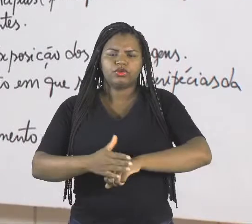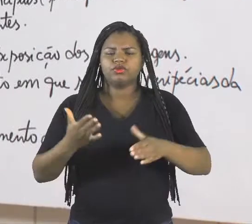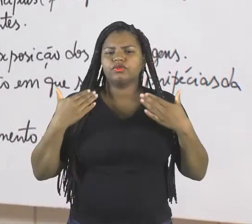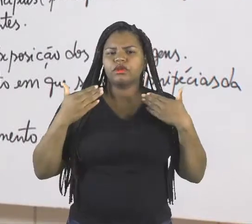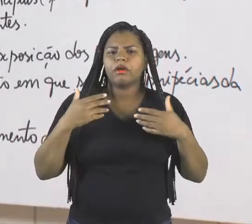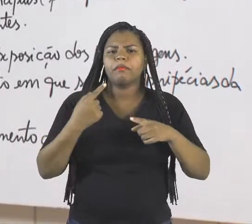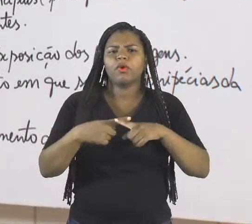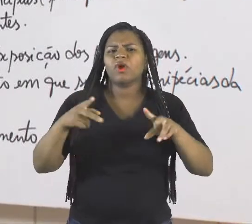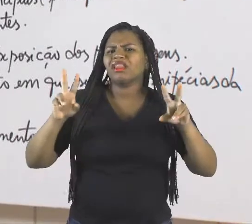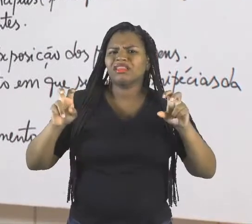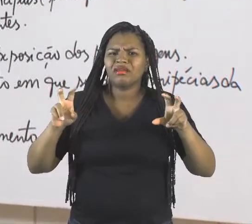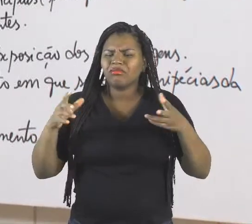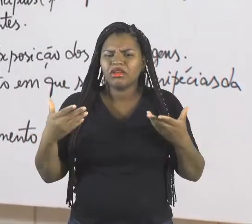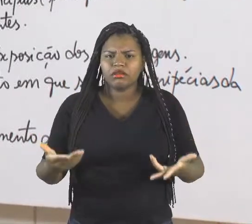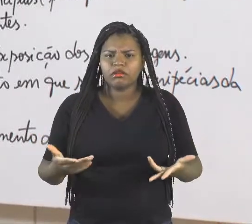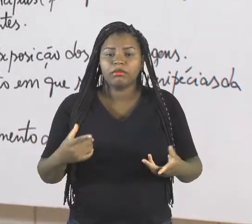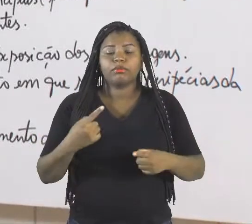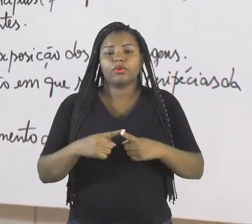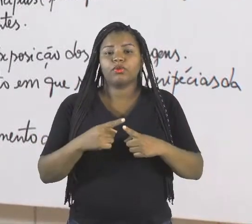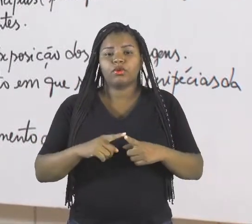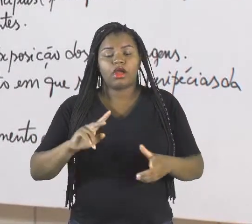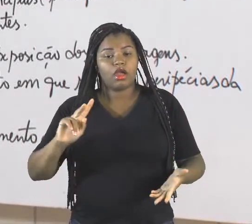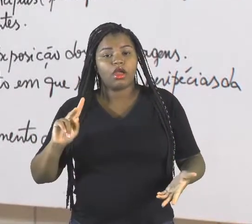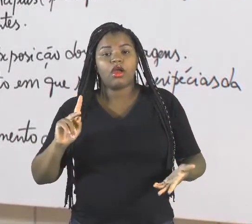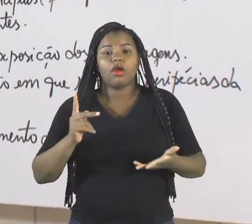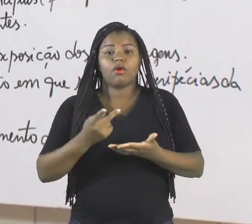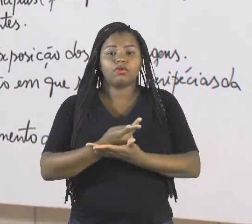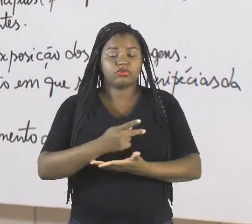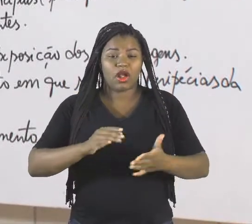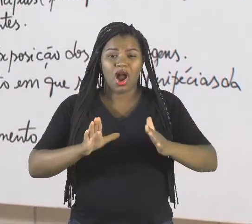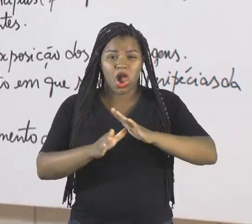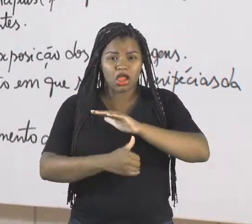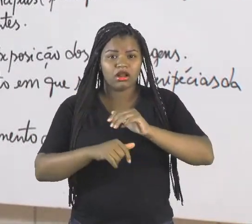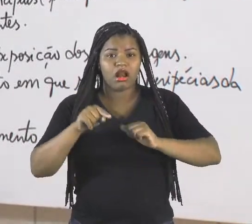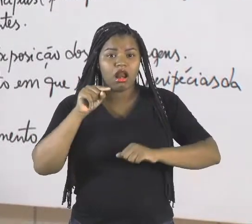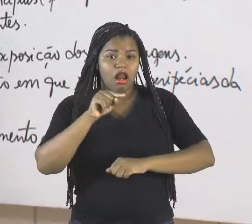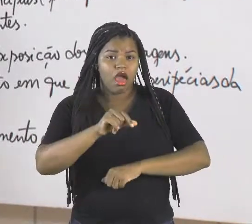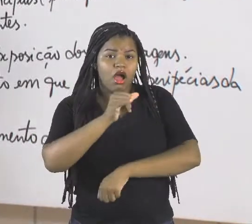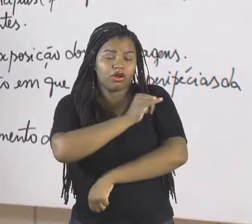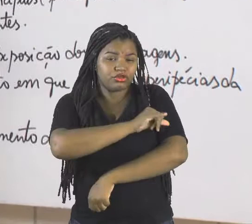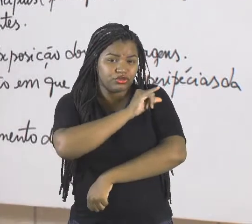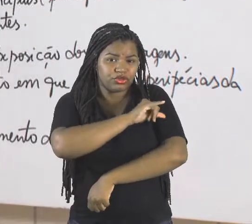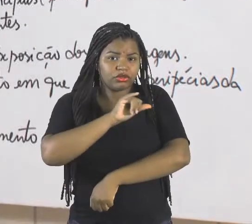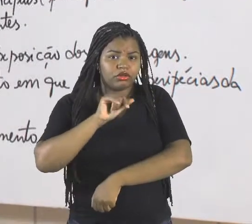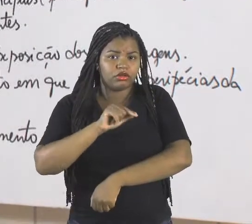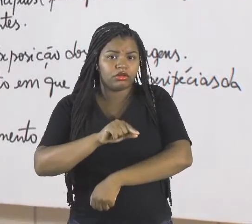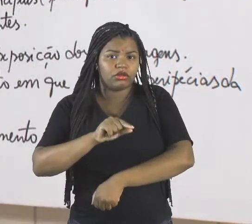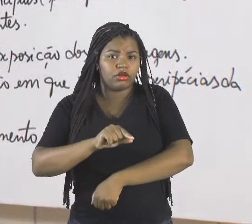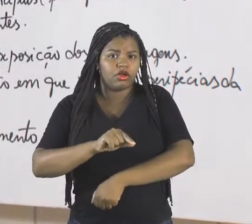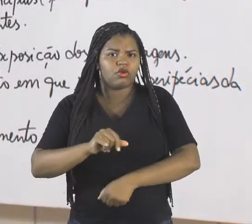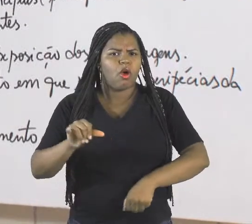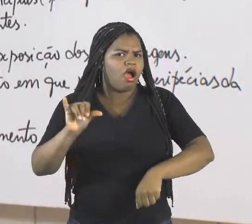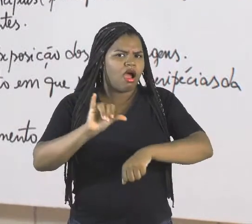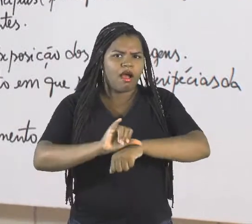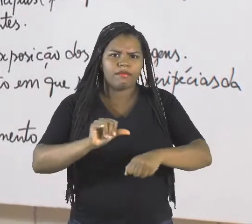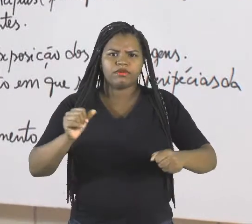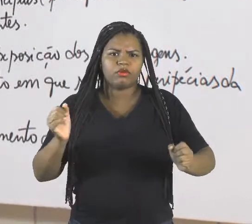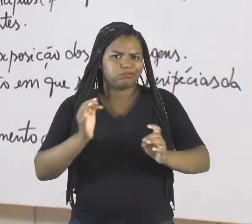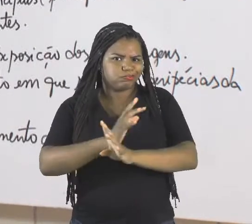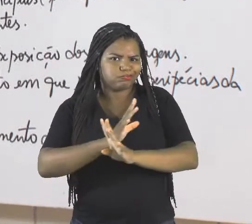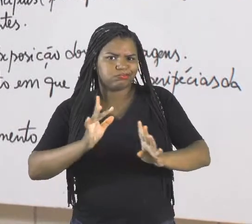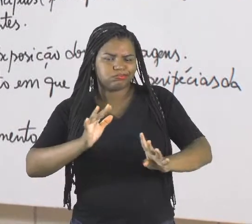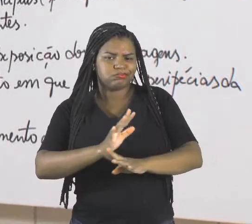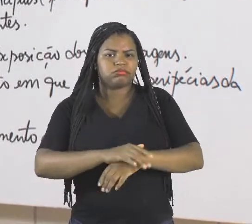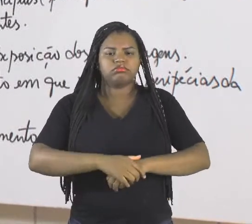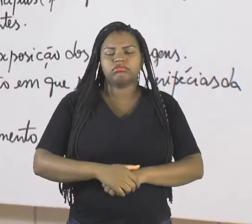Porque fala o quê? De um assalto que acontece na cidade do Rio de Janeiro, né? Numa grande capital, tá? Então, é por